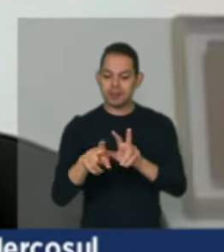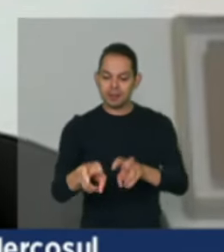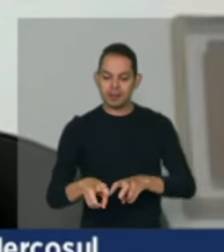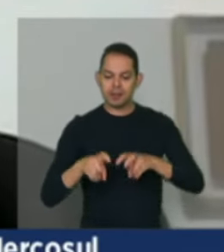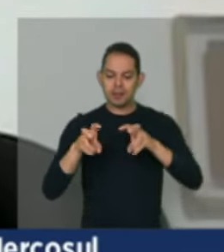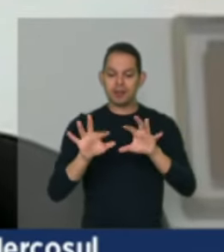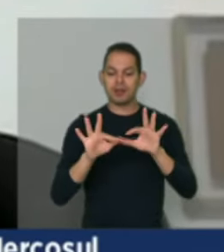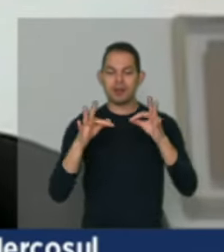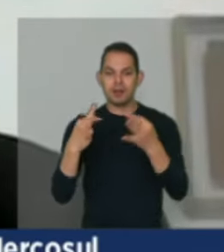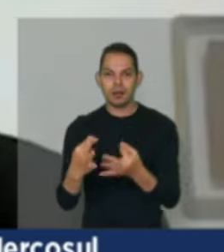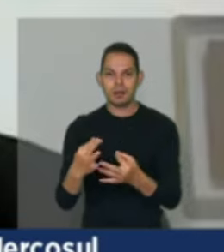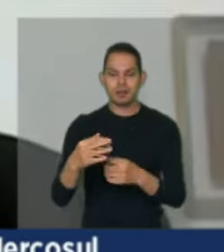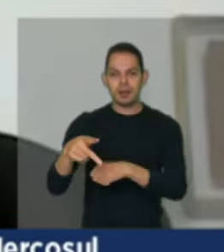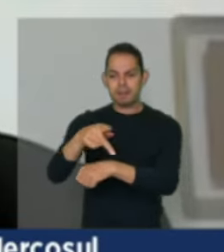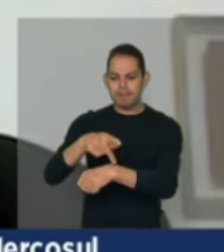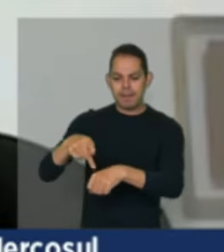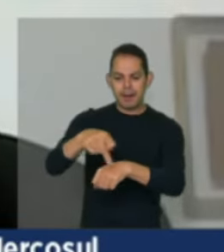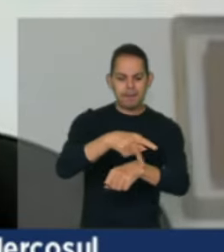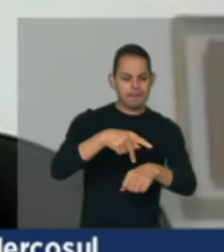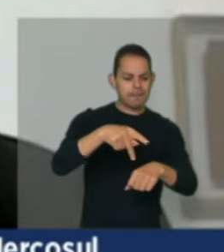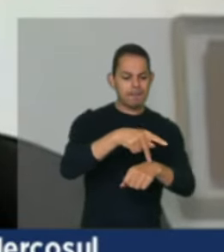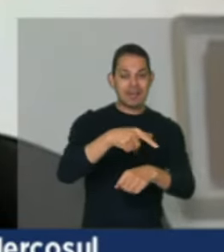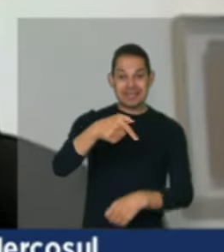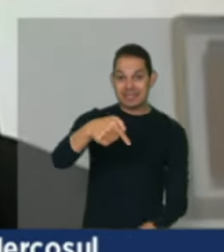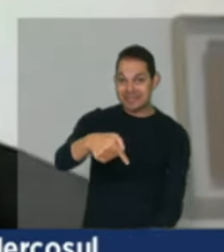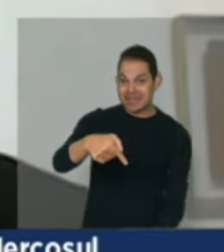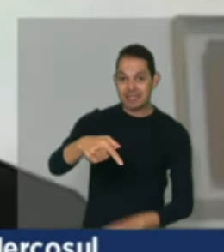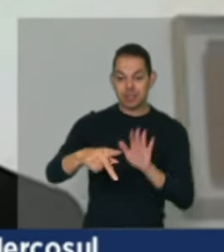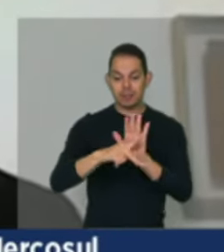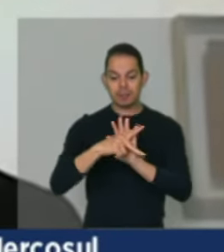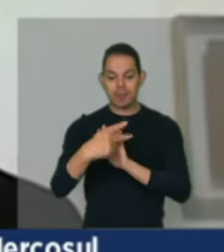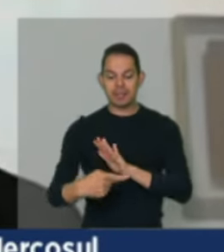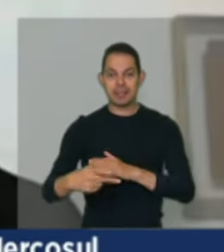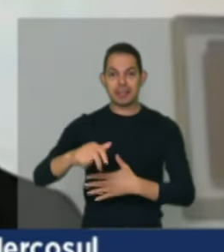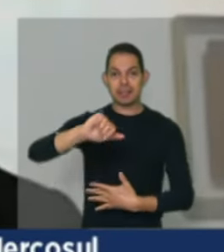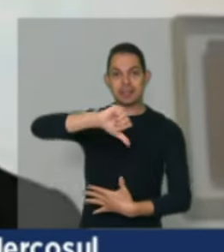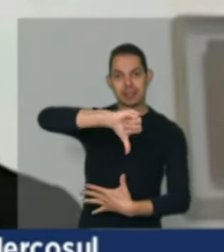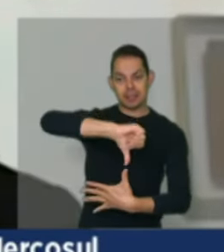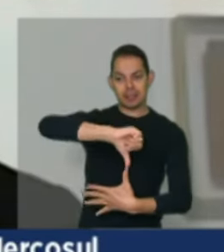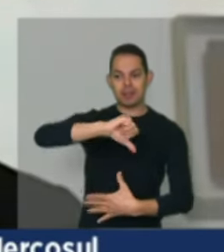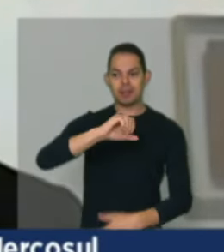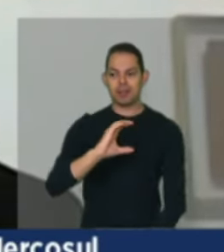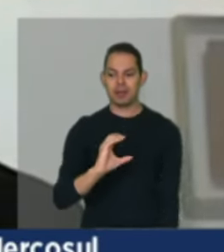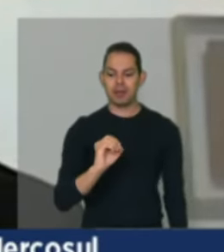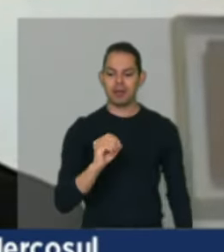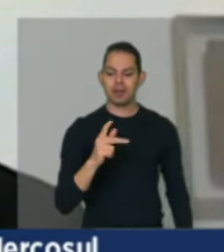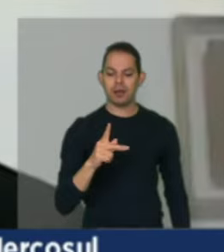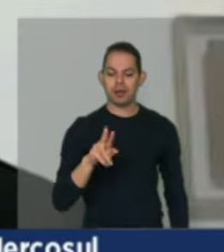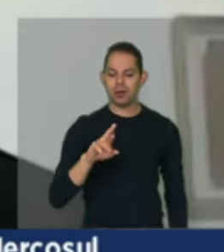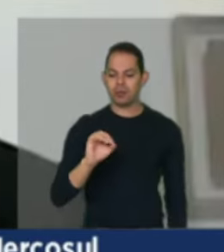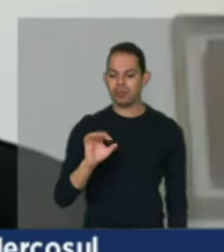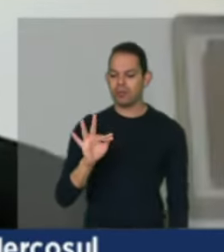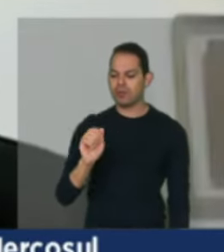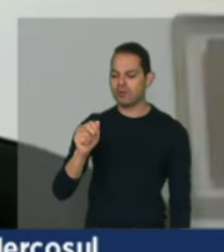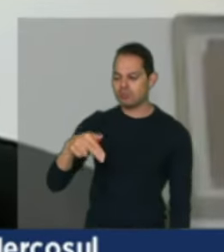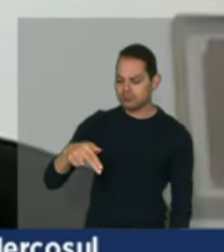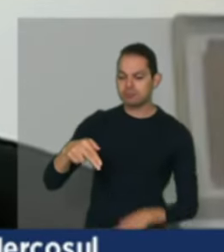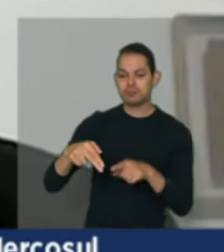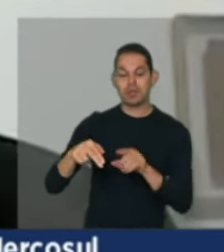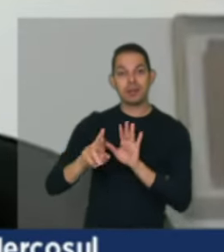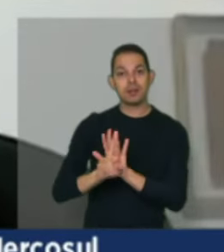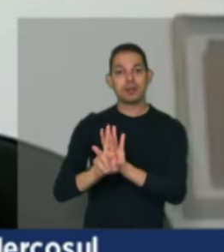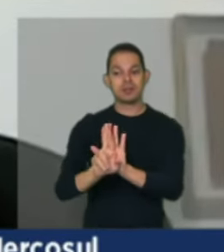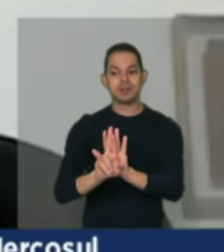sete países da América do Sul que a Coprofam representa,